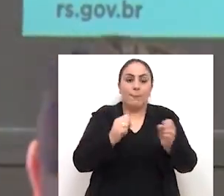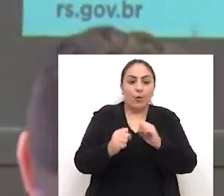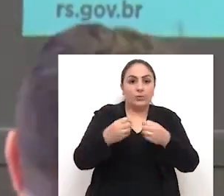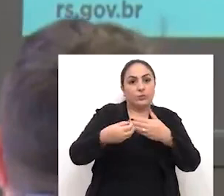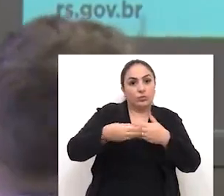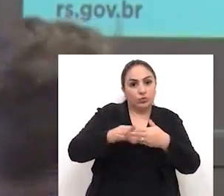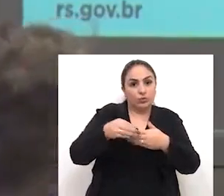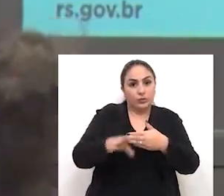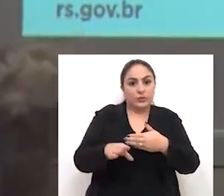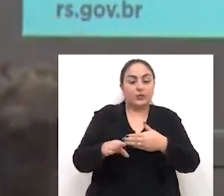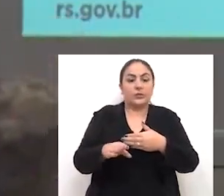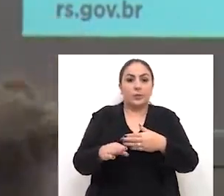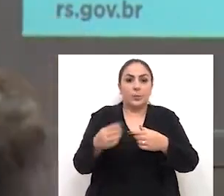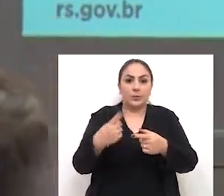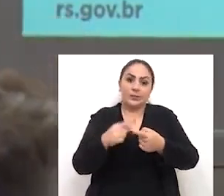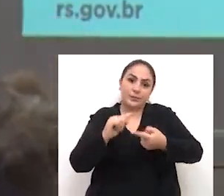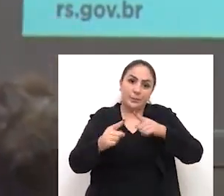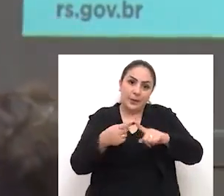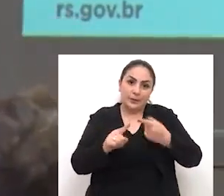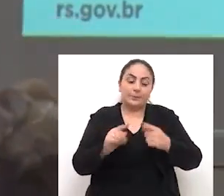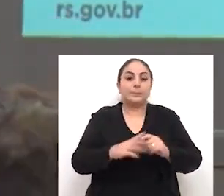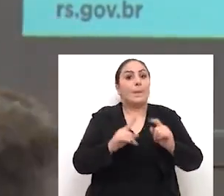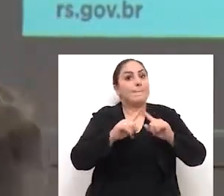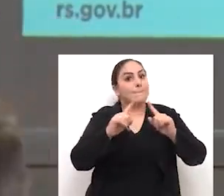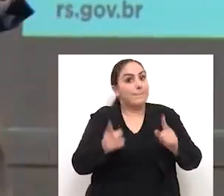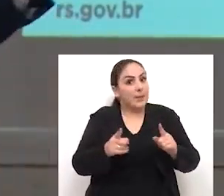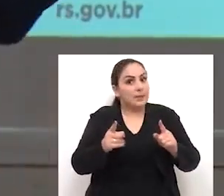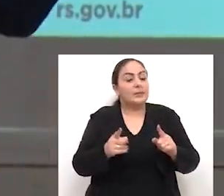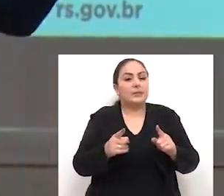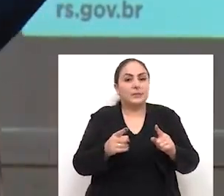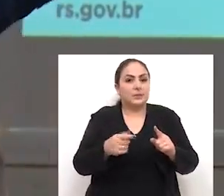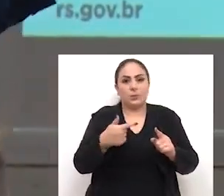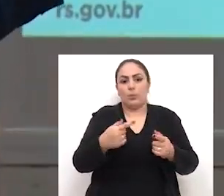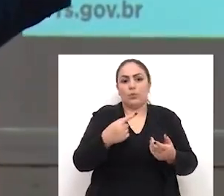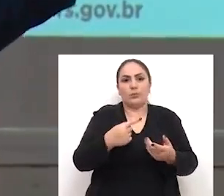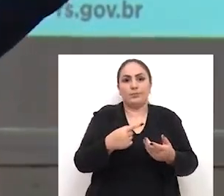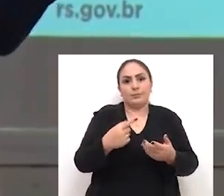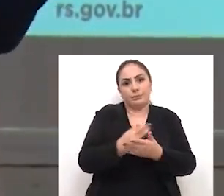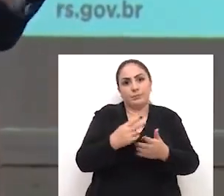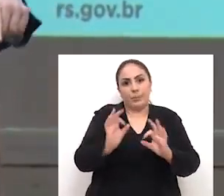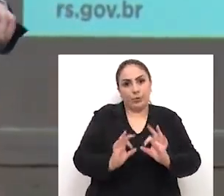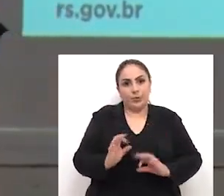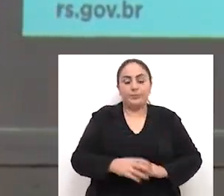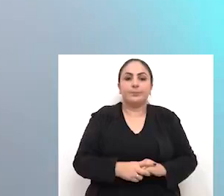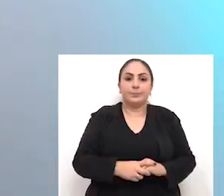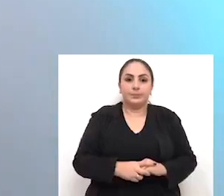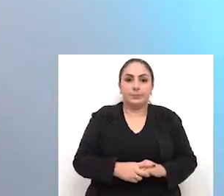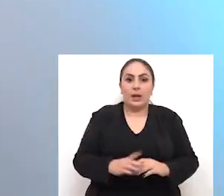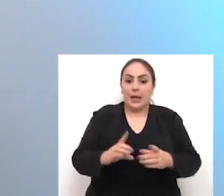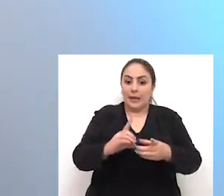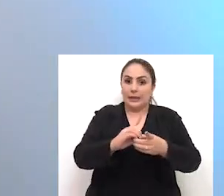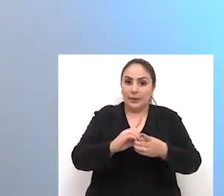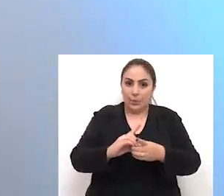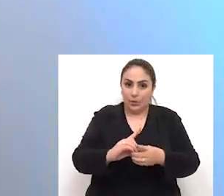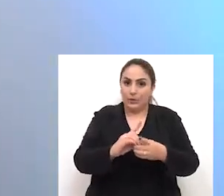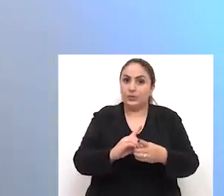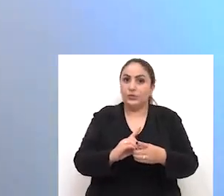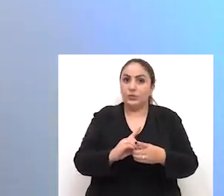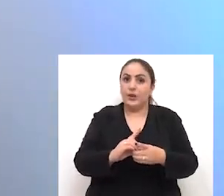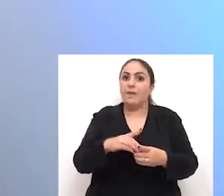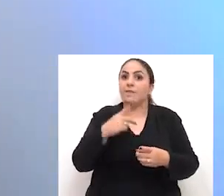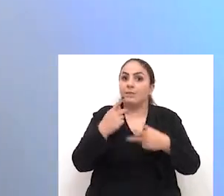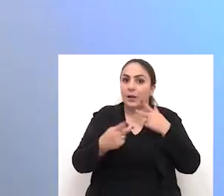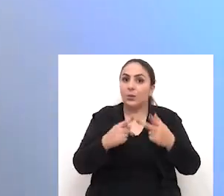sejam sugeridos diante deste debate, mas sem comprometer o projeto. Democracia